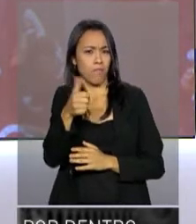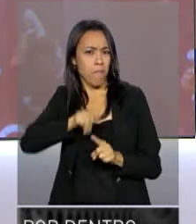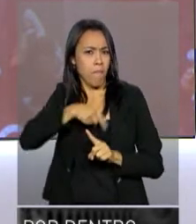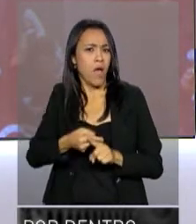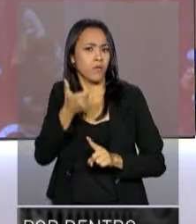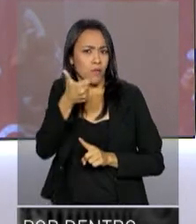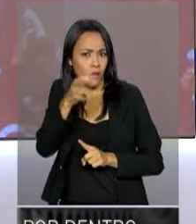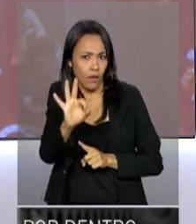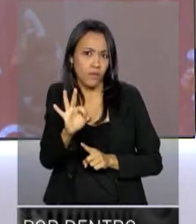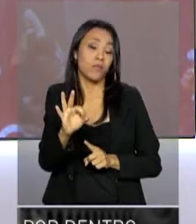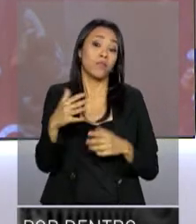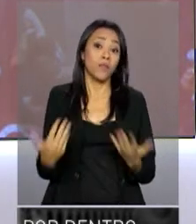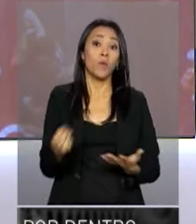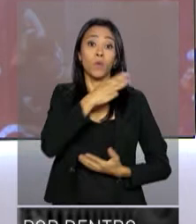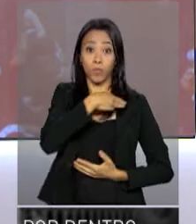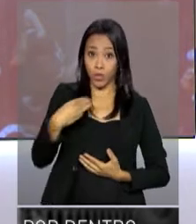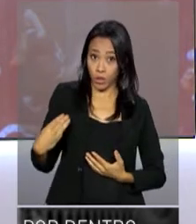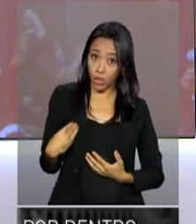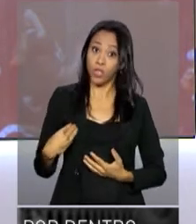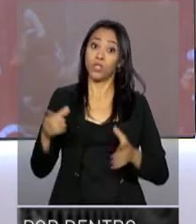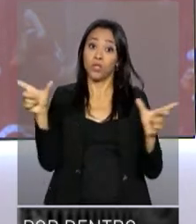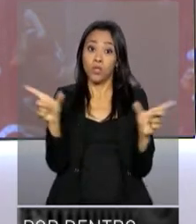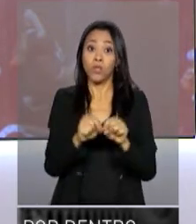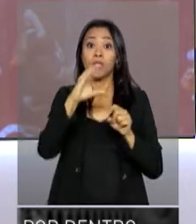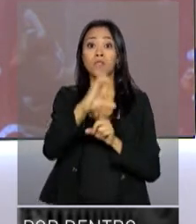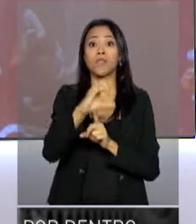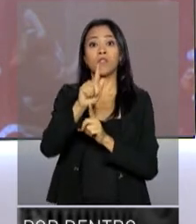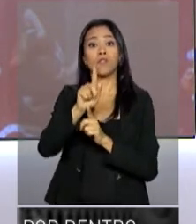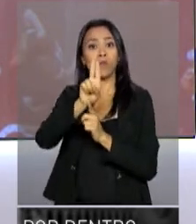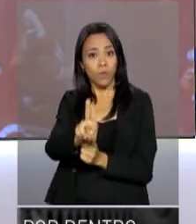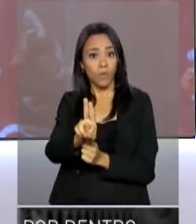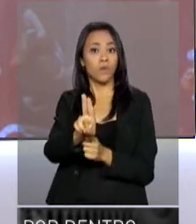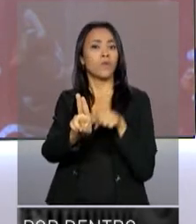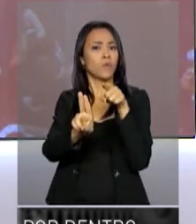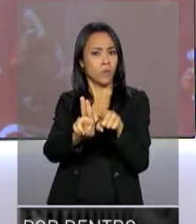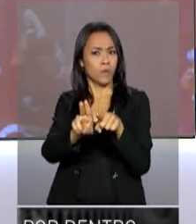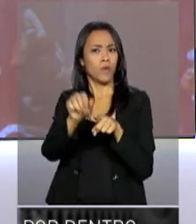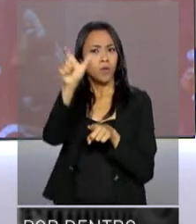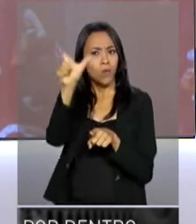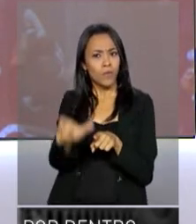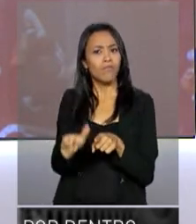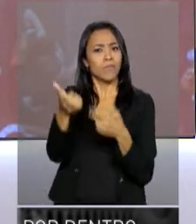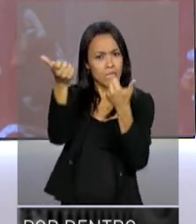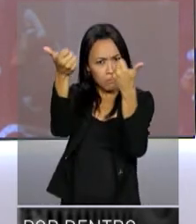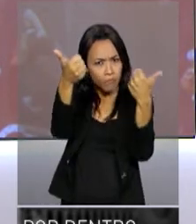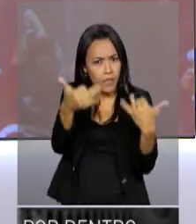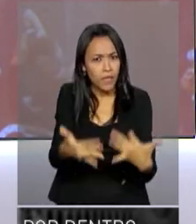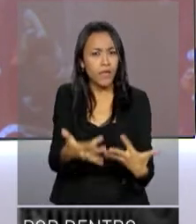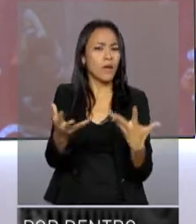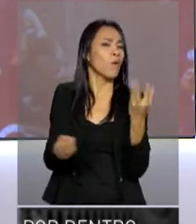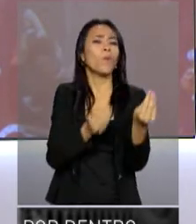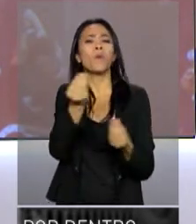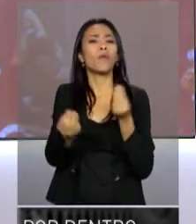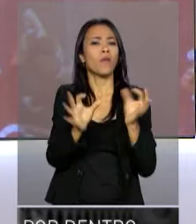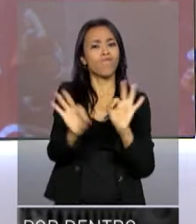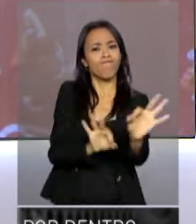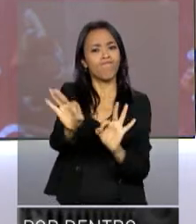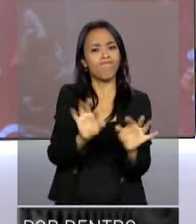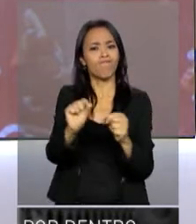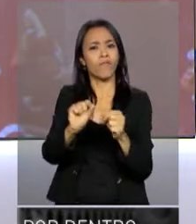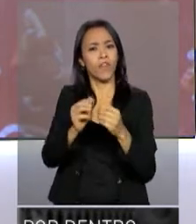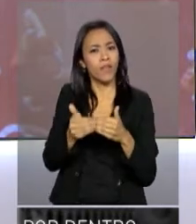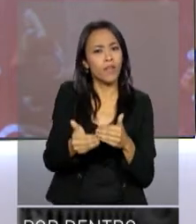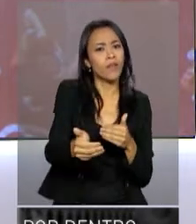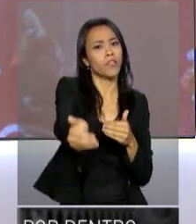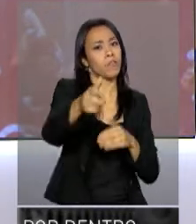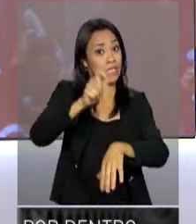O ministro da Transparência, Fiscalização e Controadoria Geral da União, Torquato Jardim, explica o que vem sendo feito para que